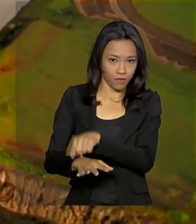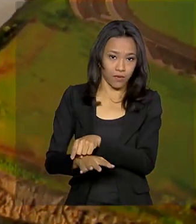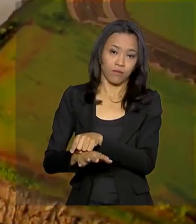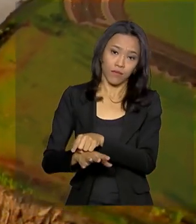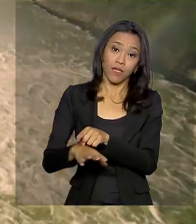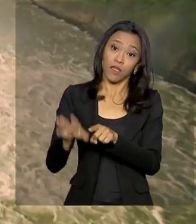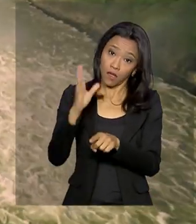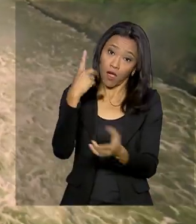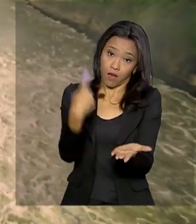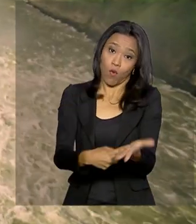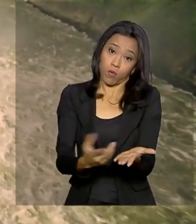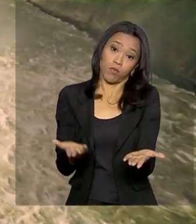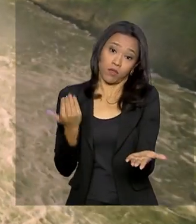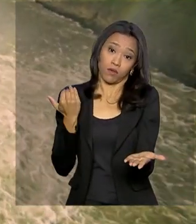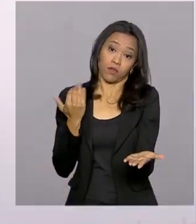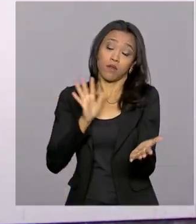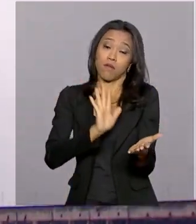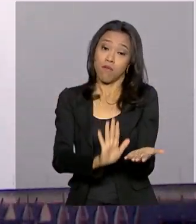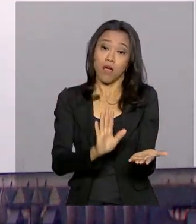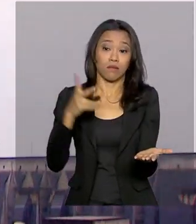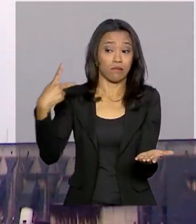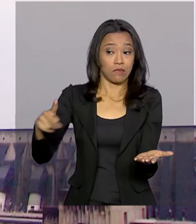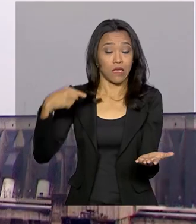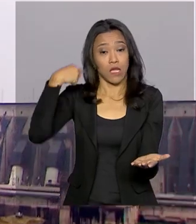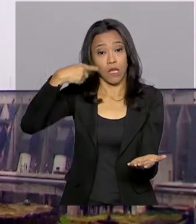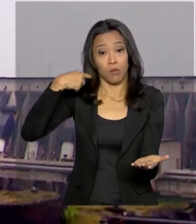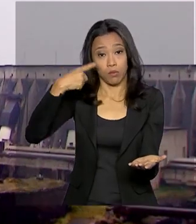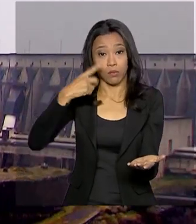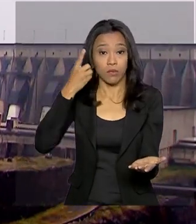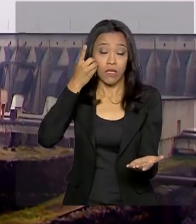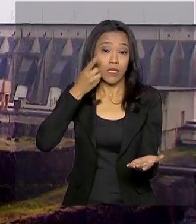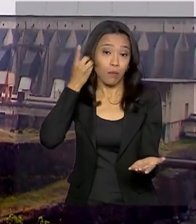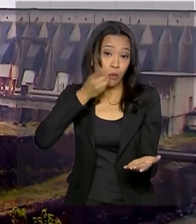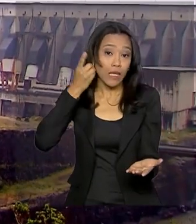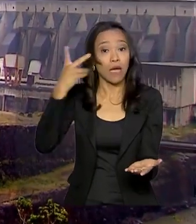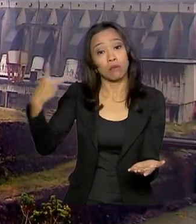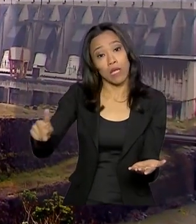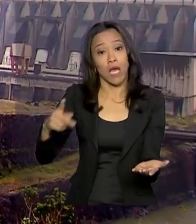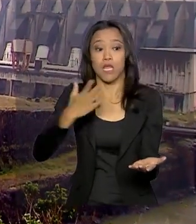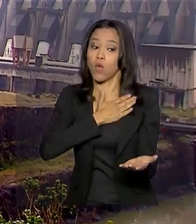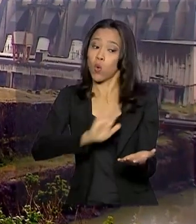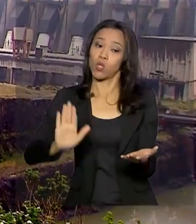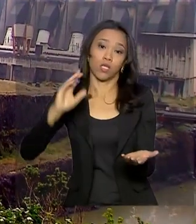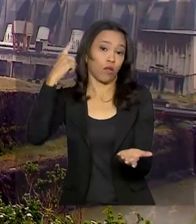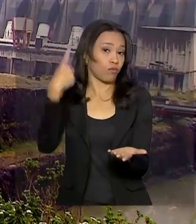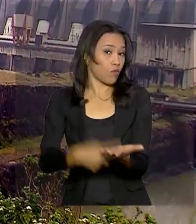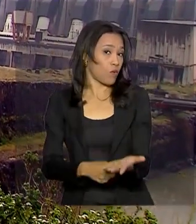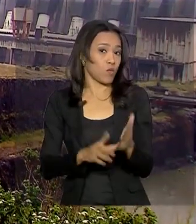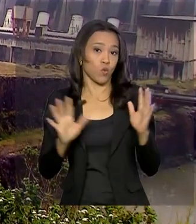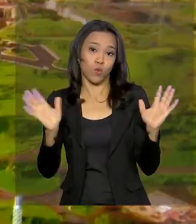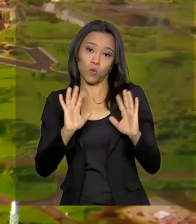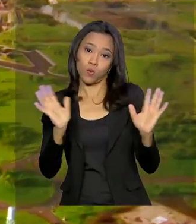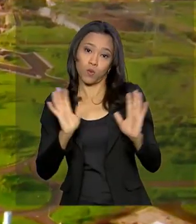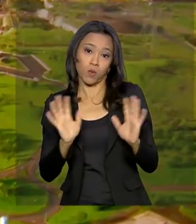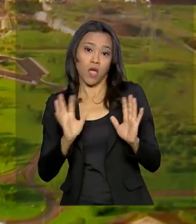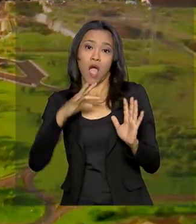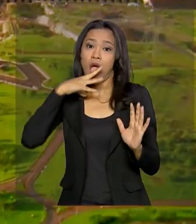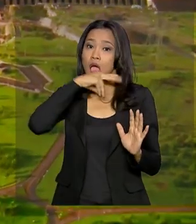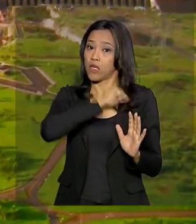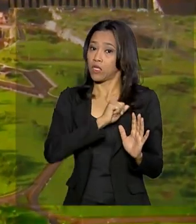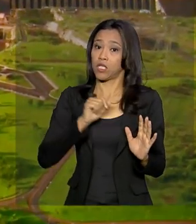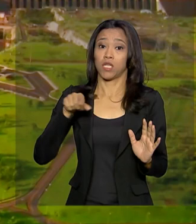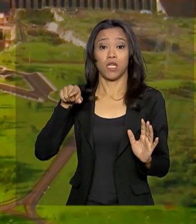já vinha fazendo anteriormente. Só que os parlamentares paraguaios da oposição não gostaram desse acordo. Eles entenderam que o presidente